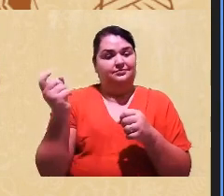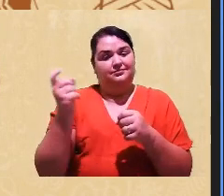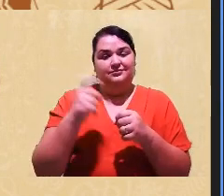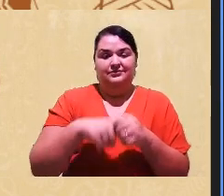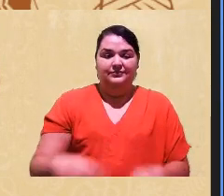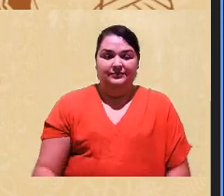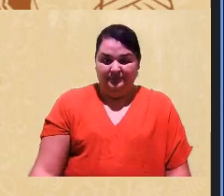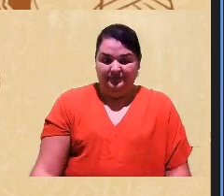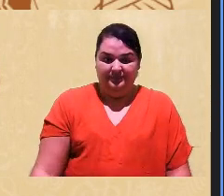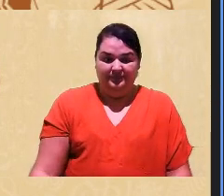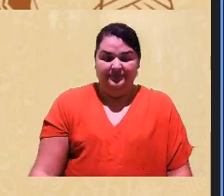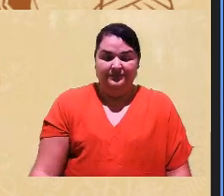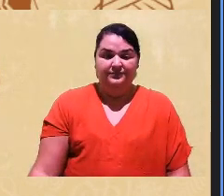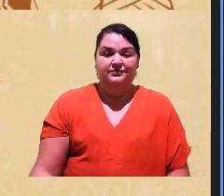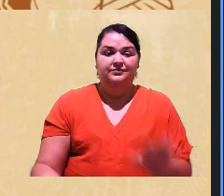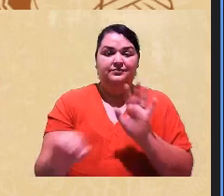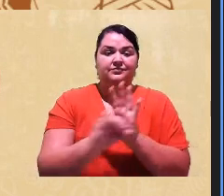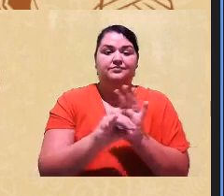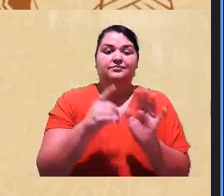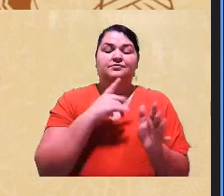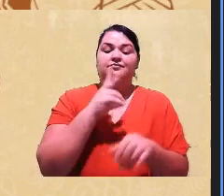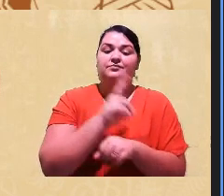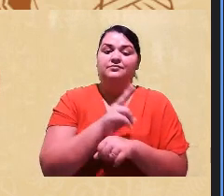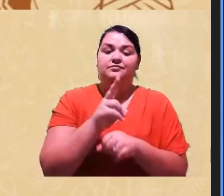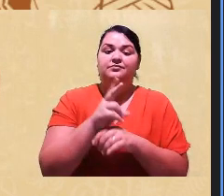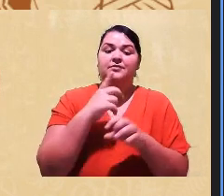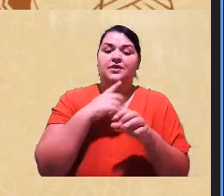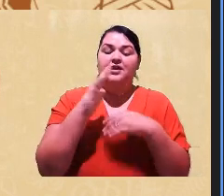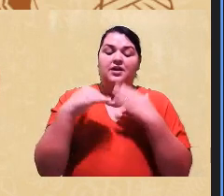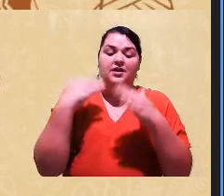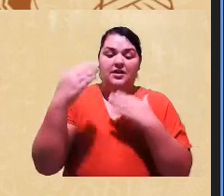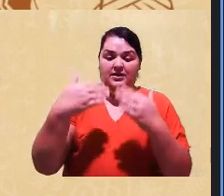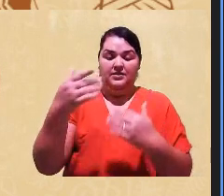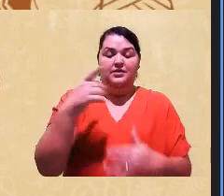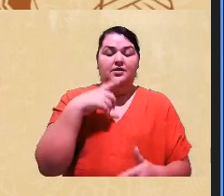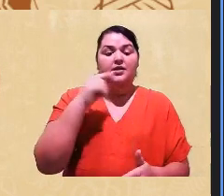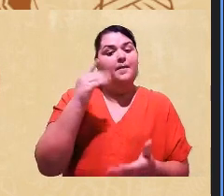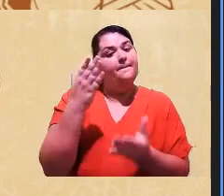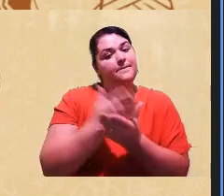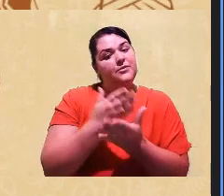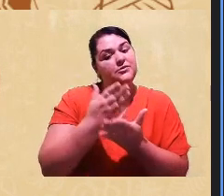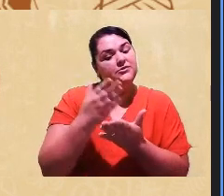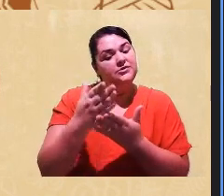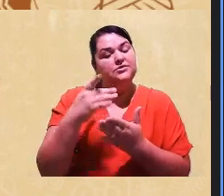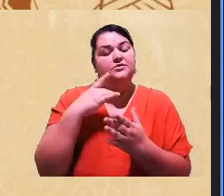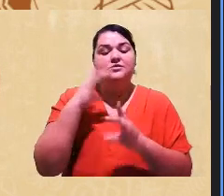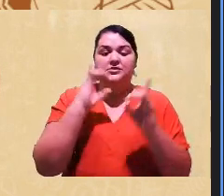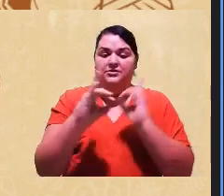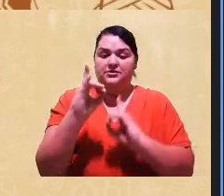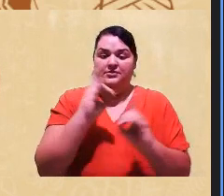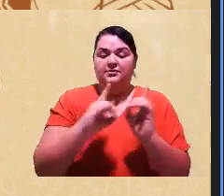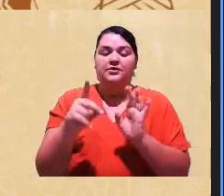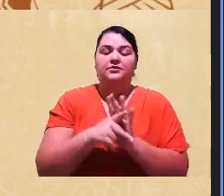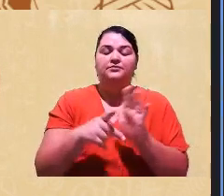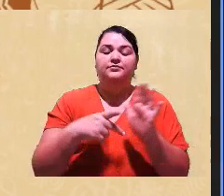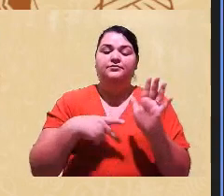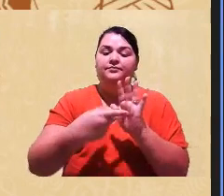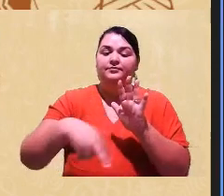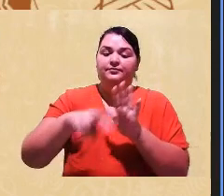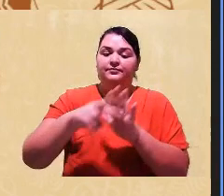Identidade e pertencimento étnico são processos dinâmicos e de construções